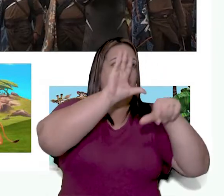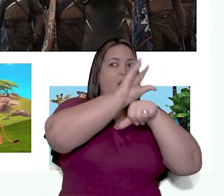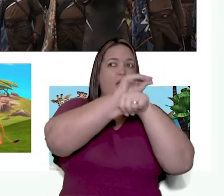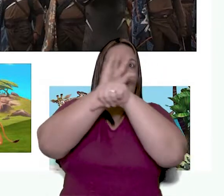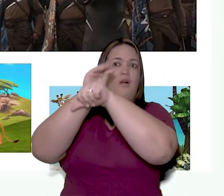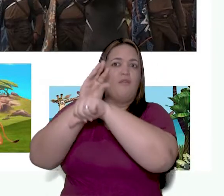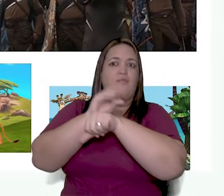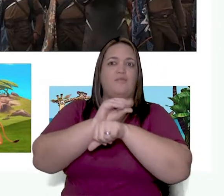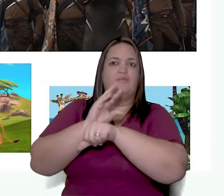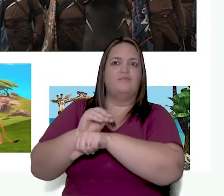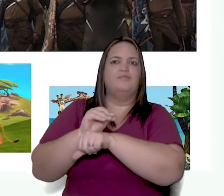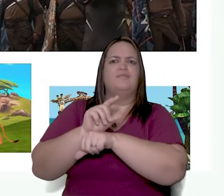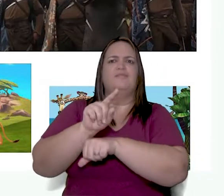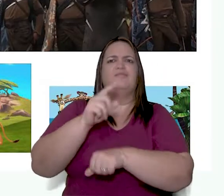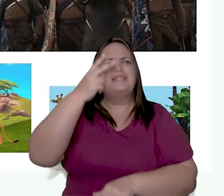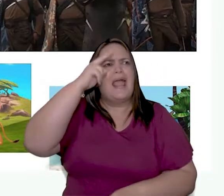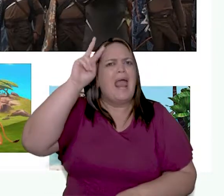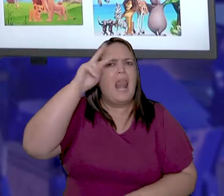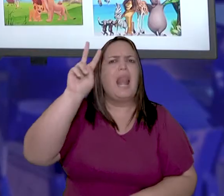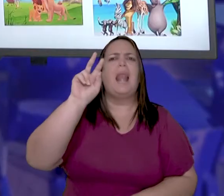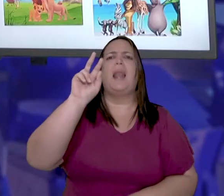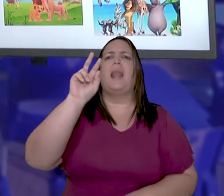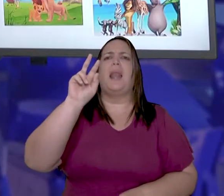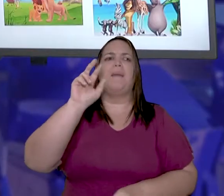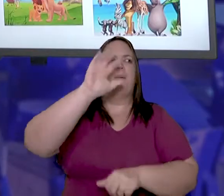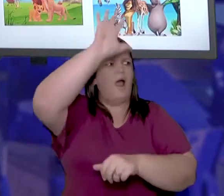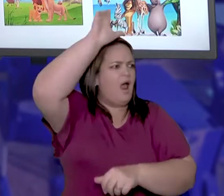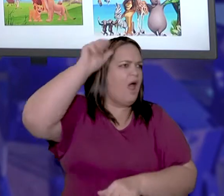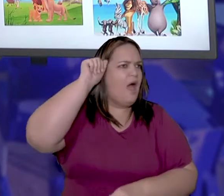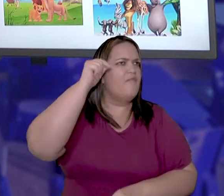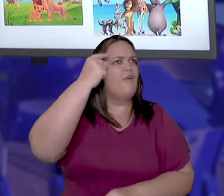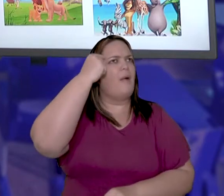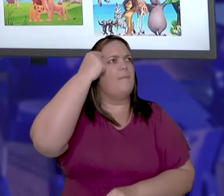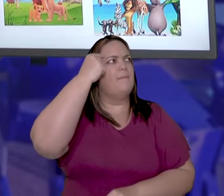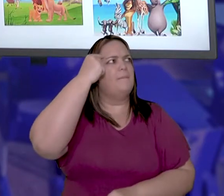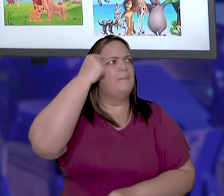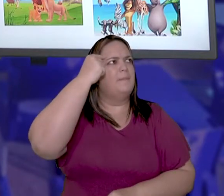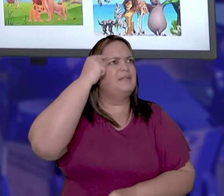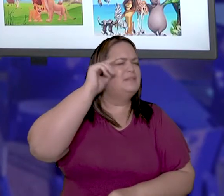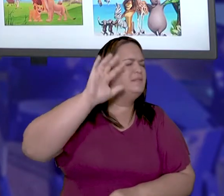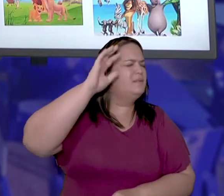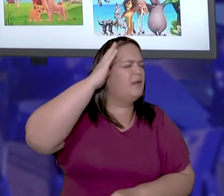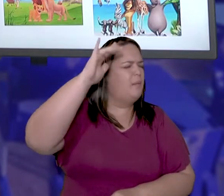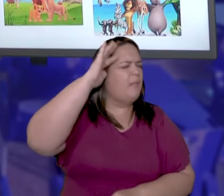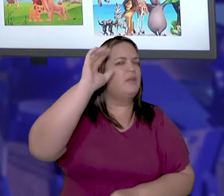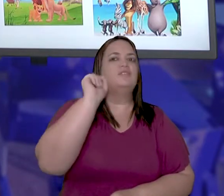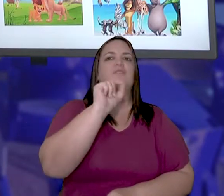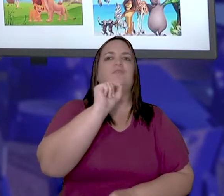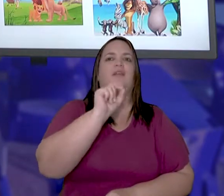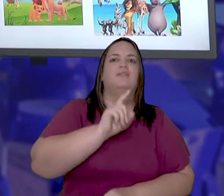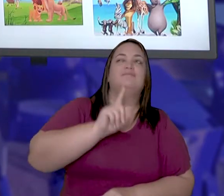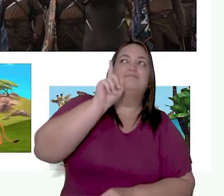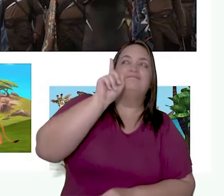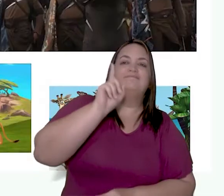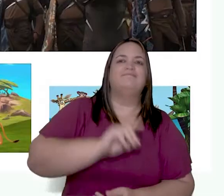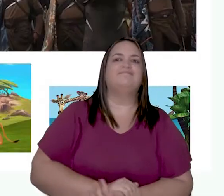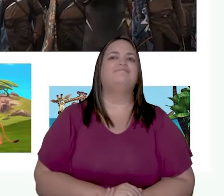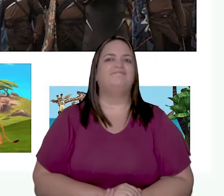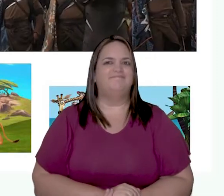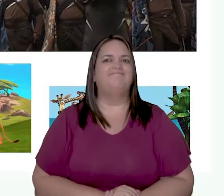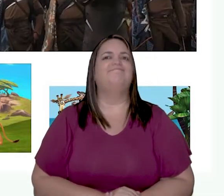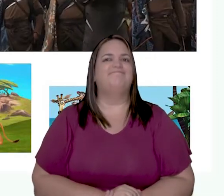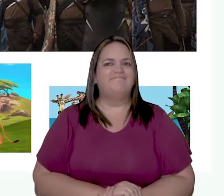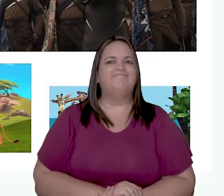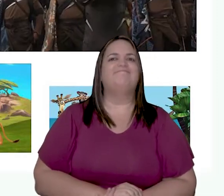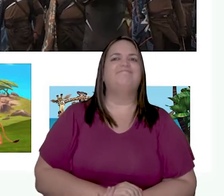quando falamos de África? Analise, por favor, essas imagens aqui. Você se